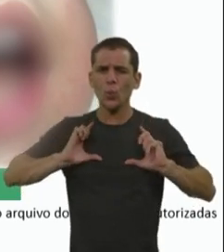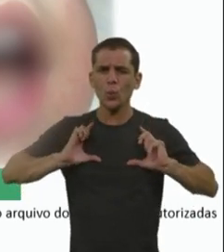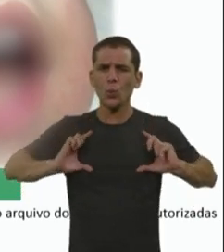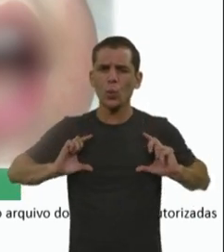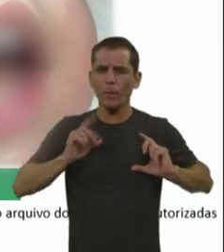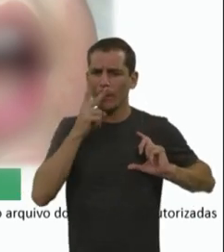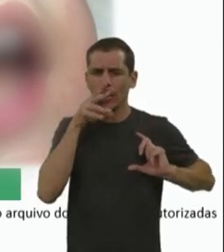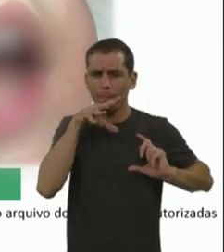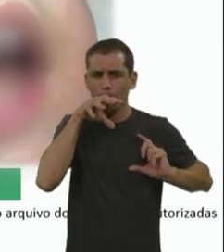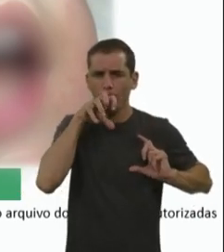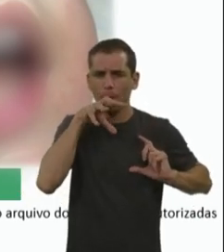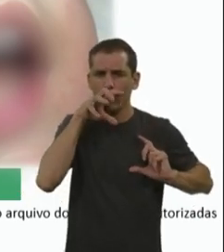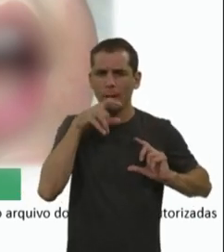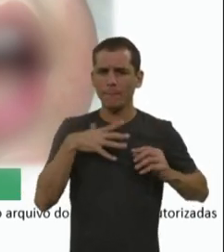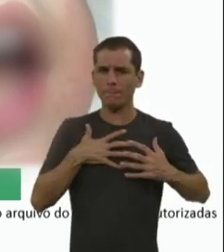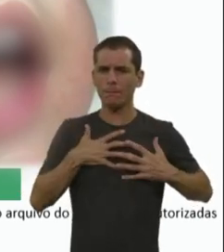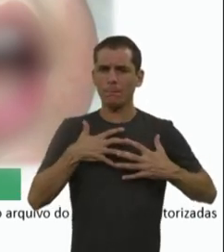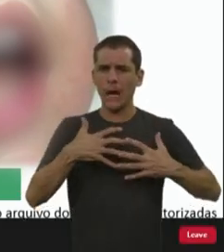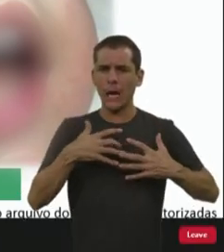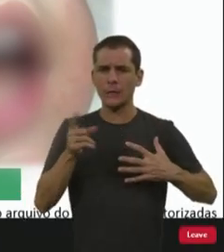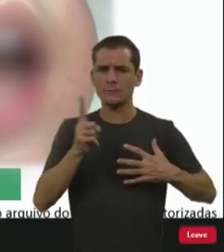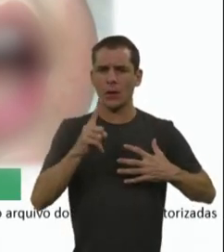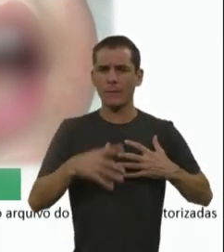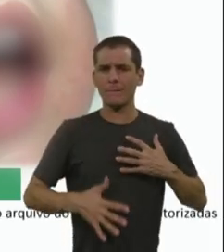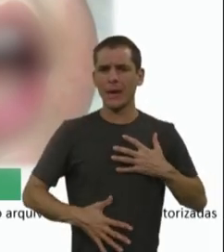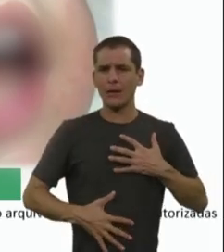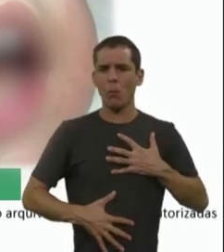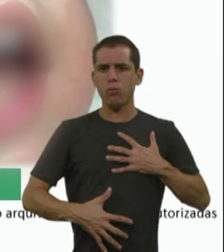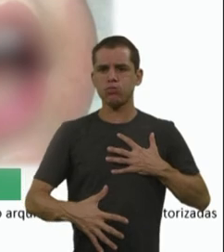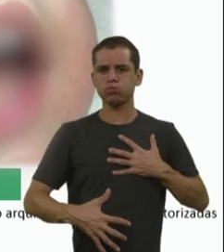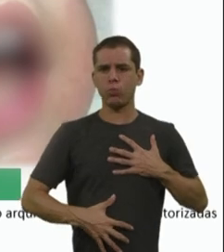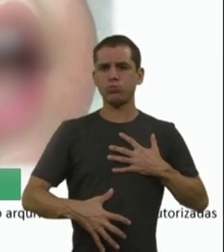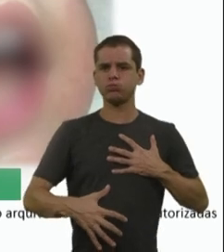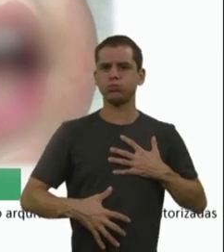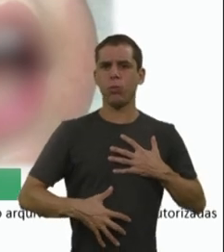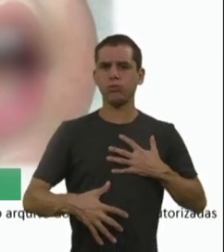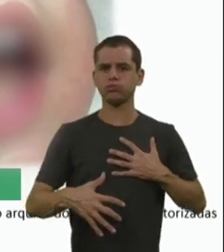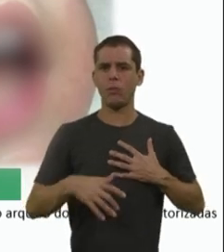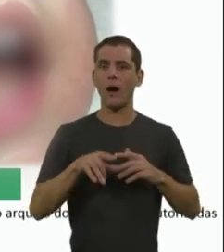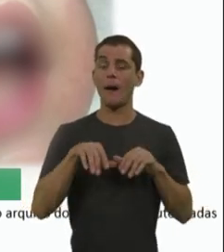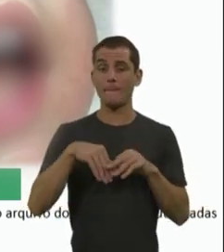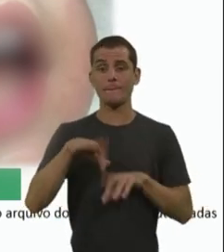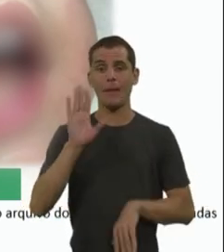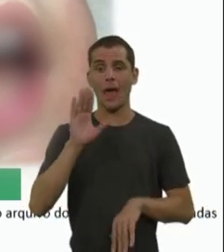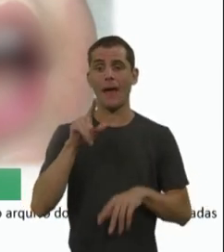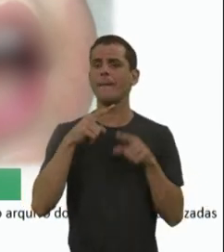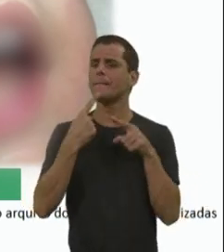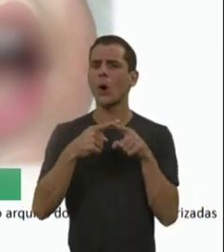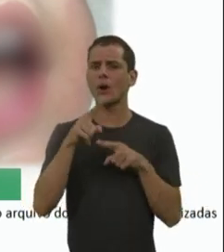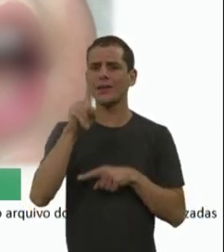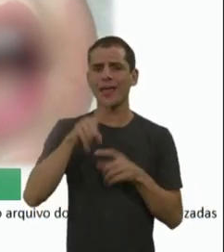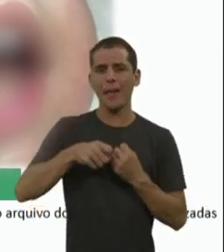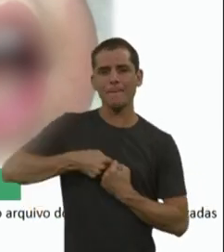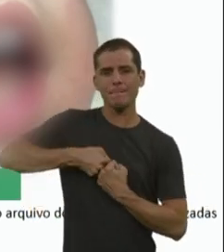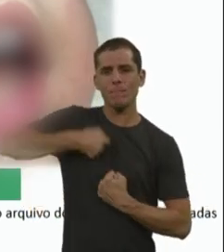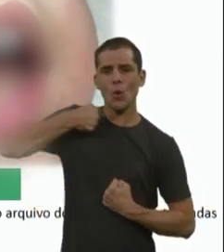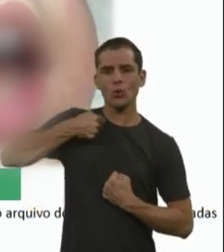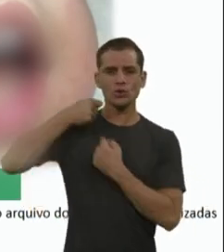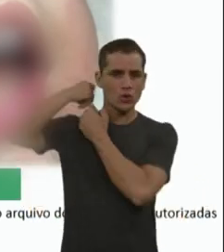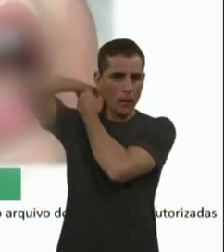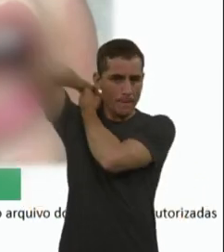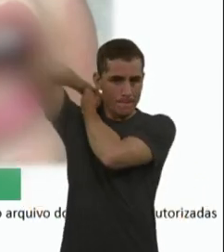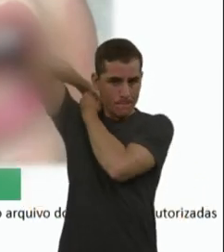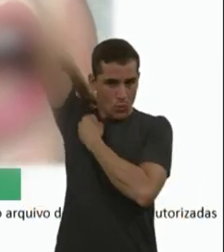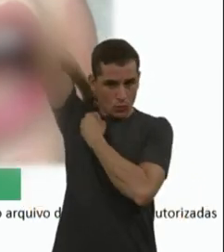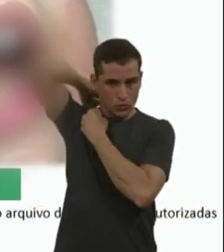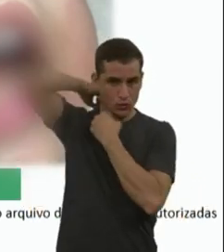torácica expandir, a gente vê o abdome expandir. Por que que acontece isso? Pelo comprometimento dos músculos intercostais, a preservação do